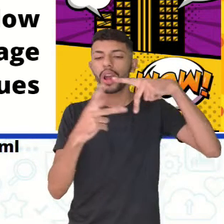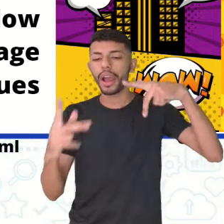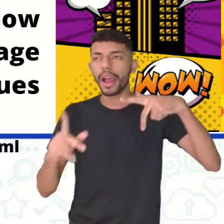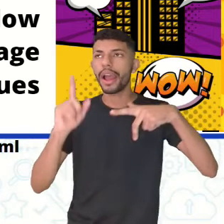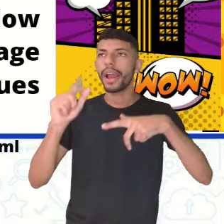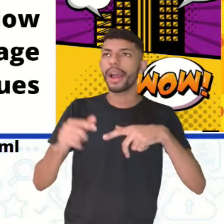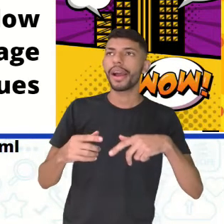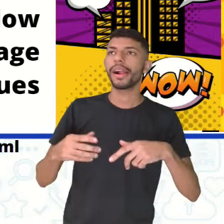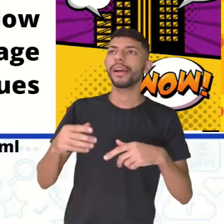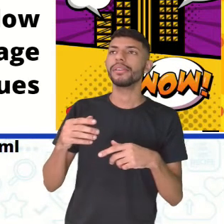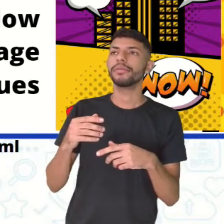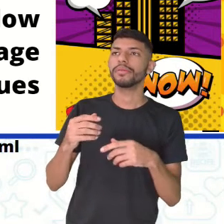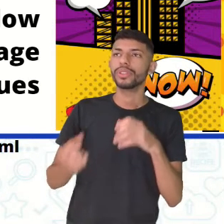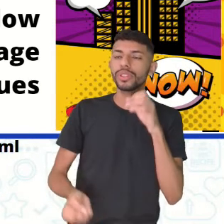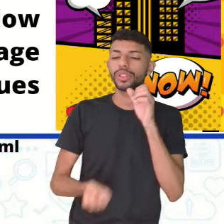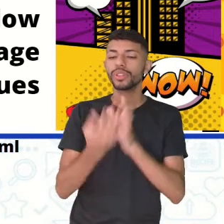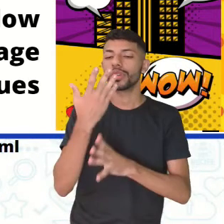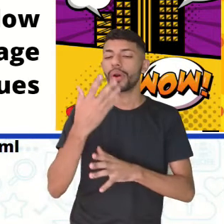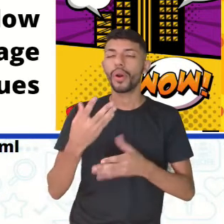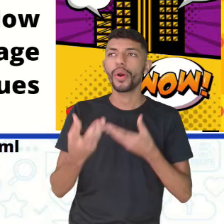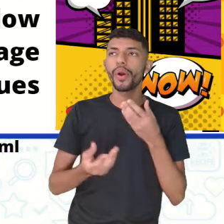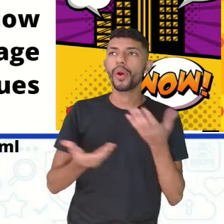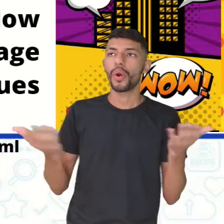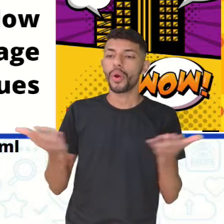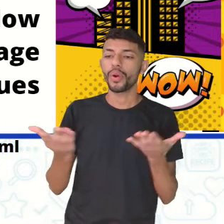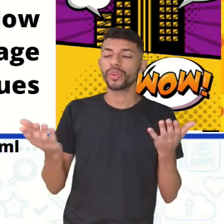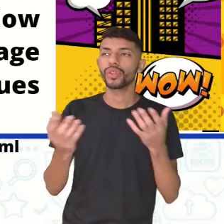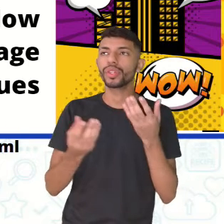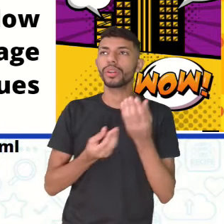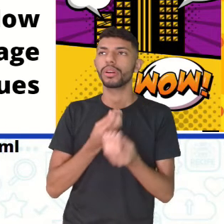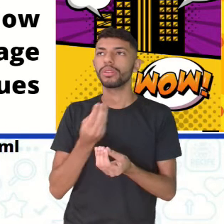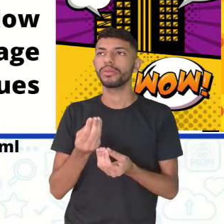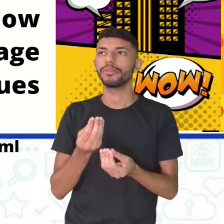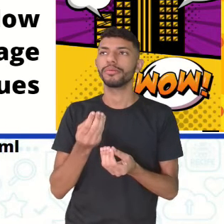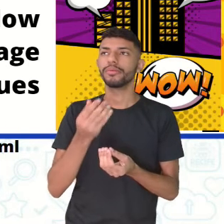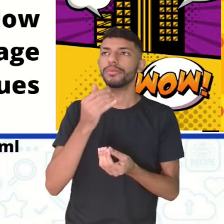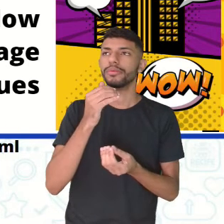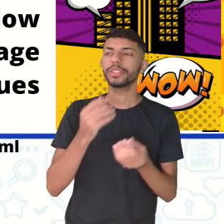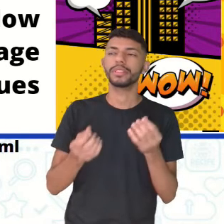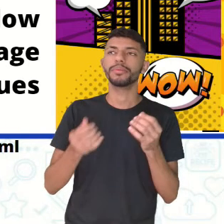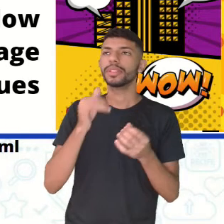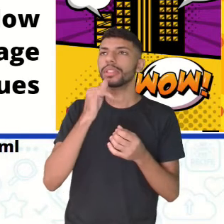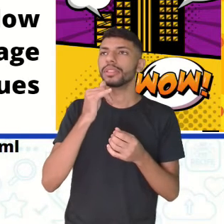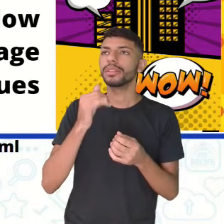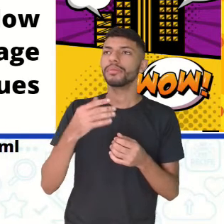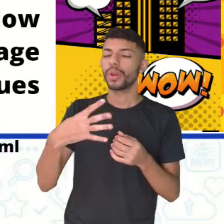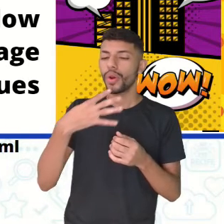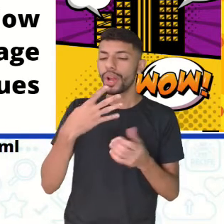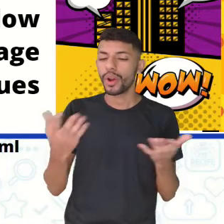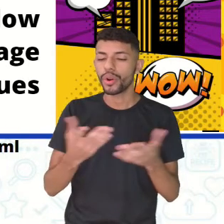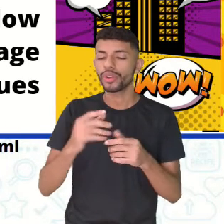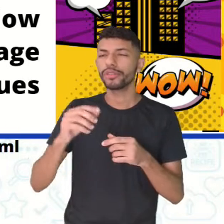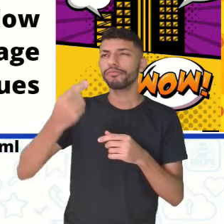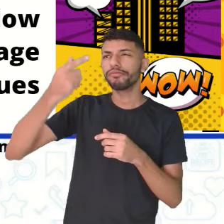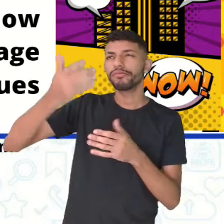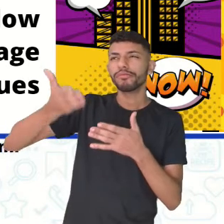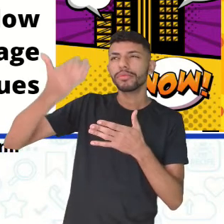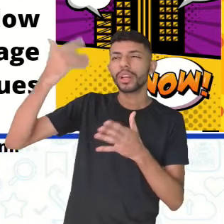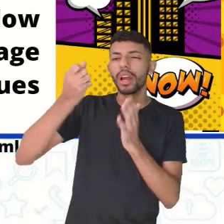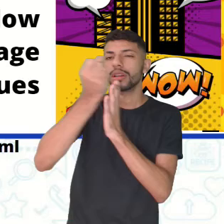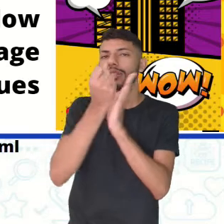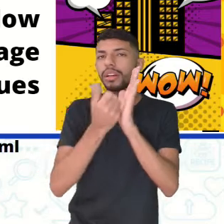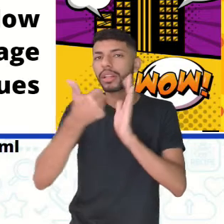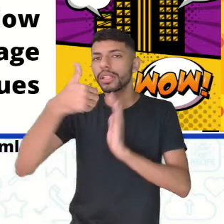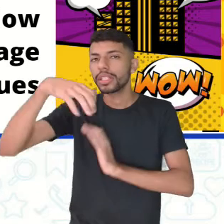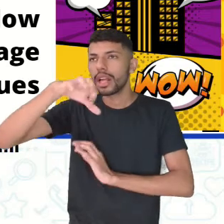hoje, data de lá atrás do final do século XIX, quando